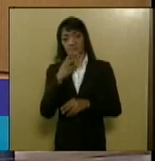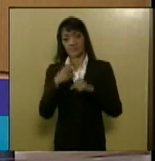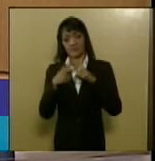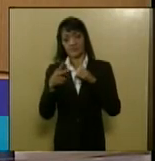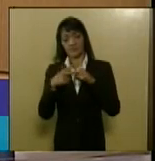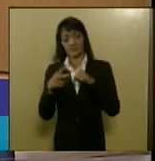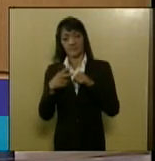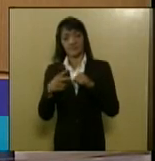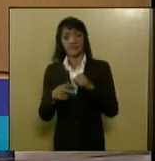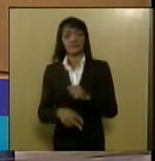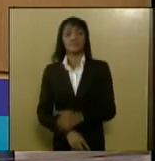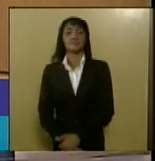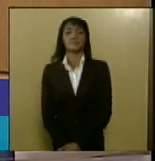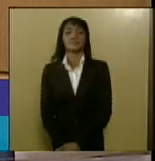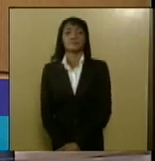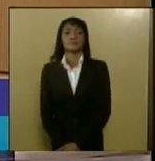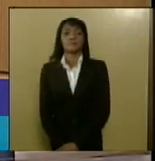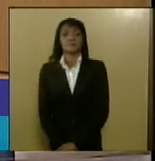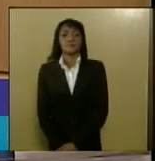o próximo por favor